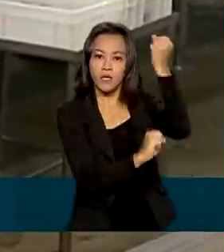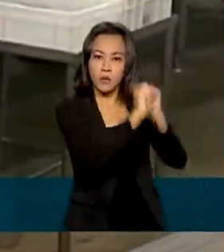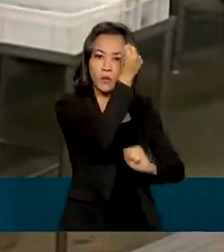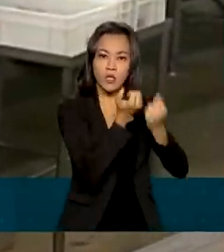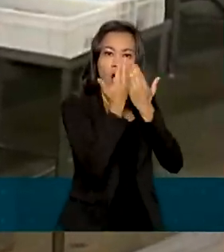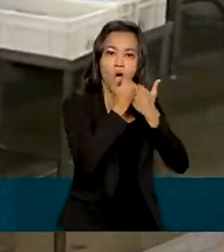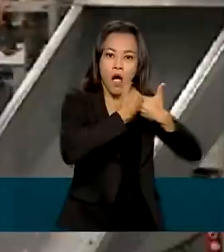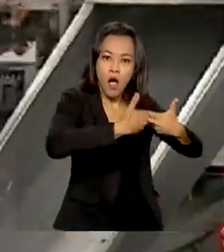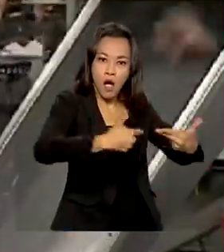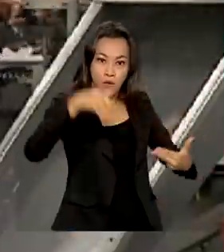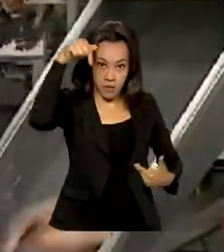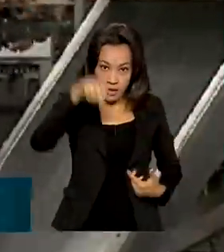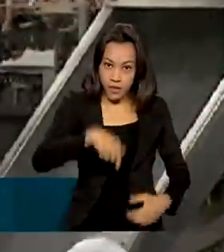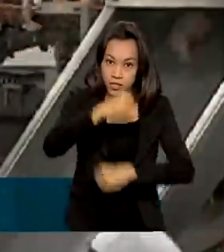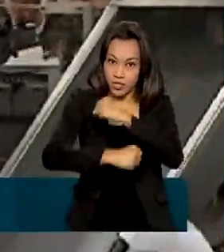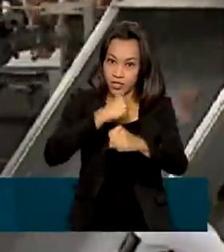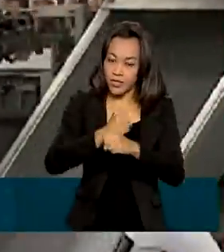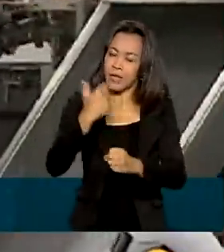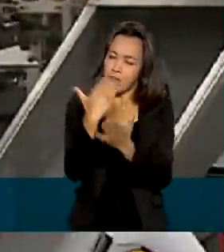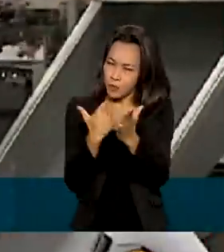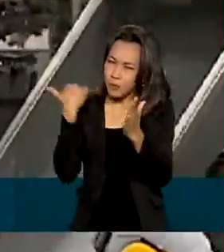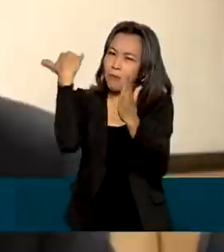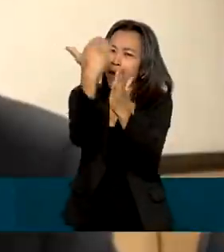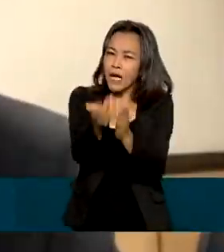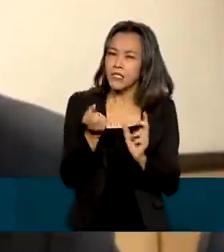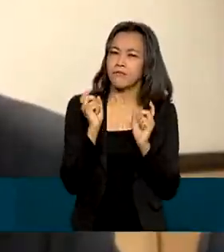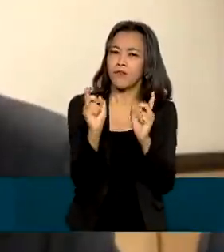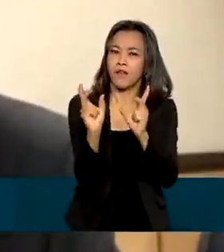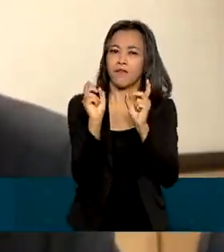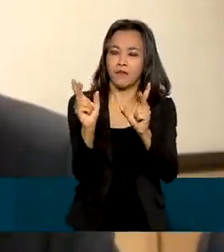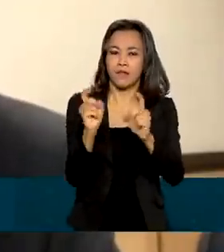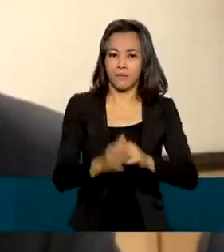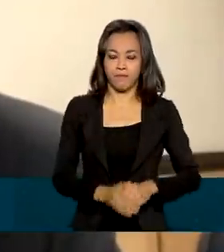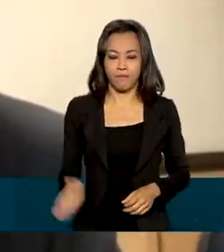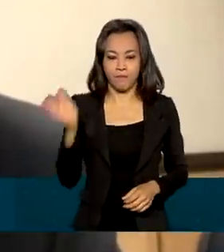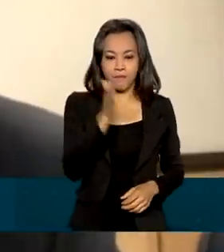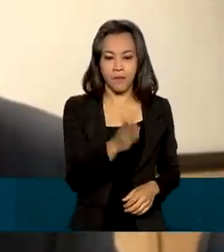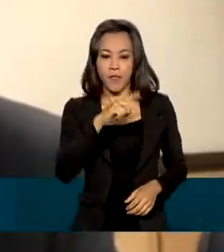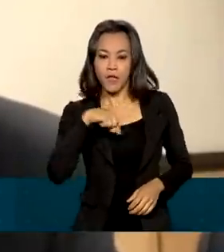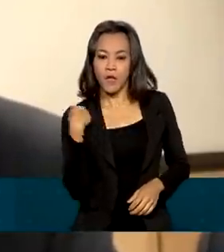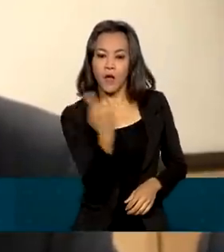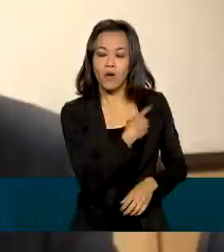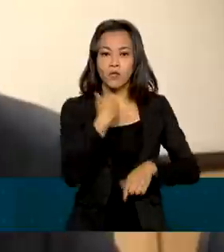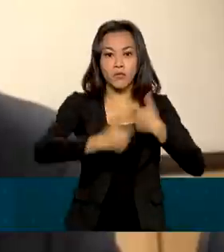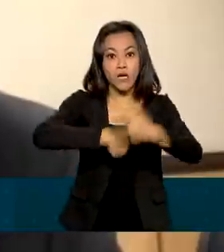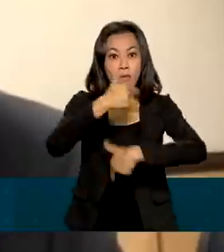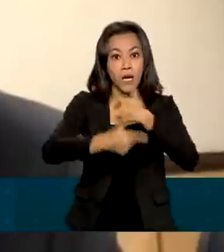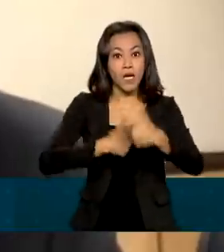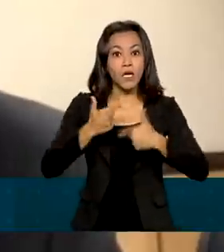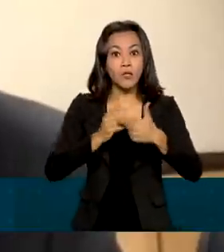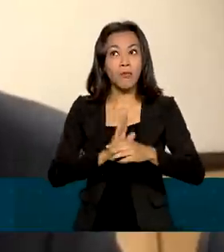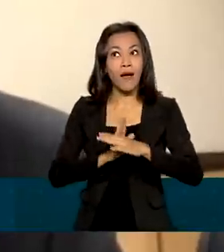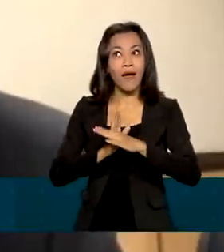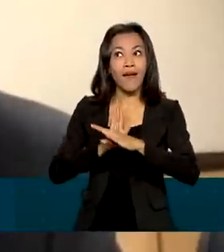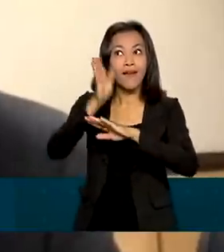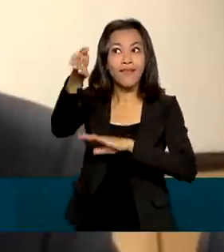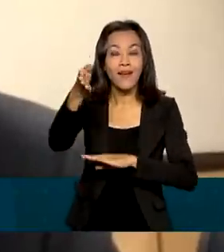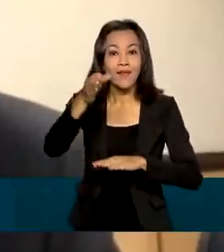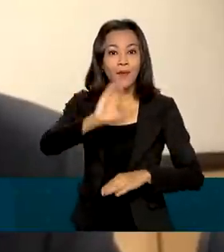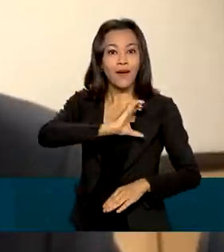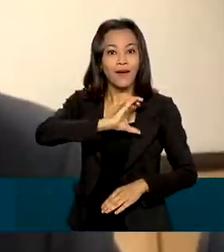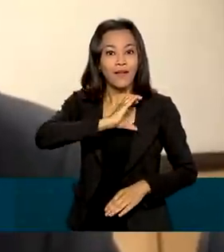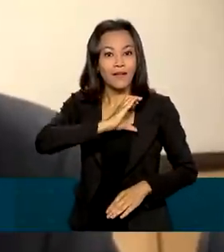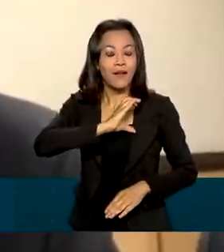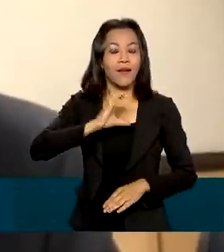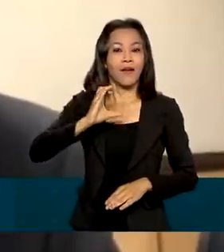2022 é de ampliar as vendas. Então a gente está trabalhando para abrir o mercado do Canadá, está querendo consolidar